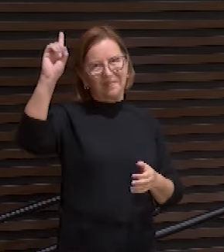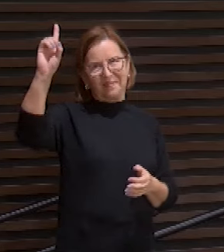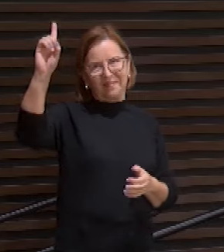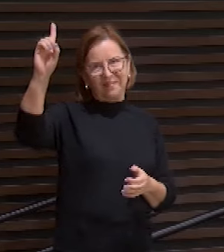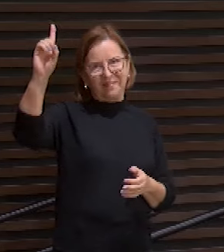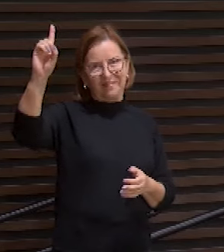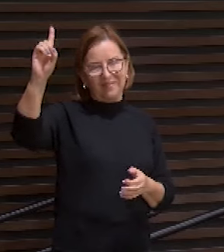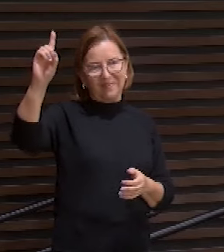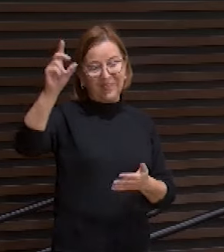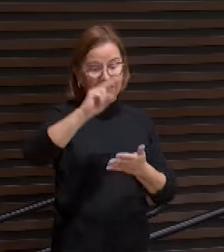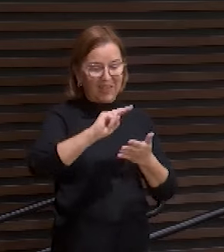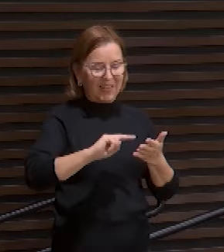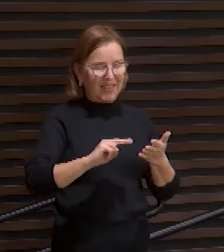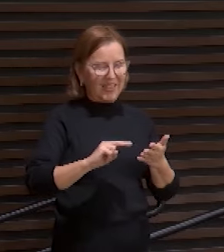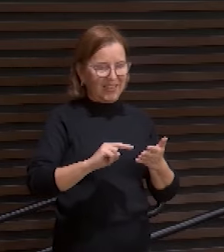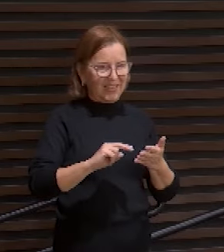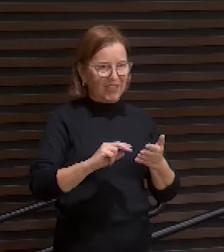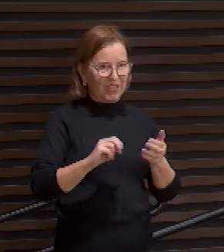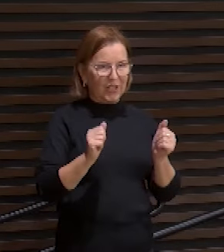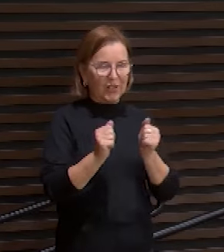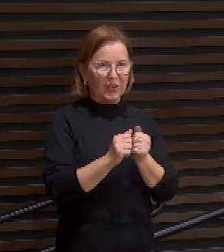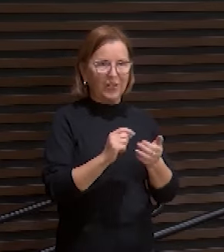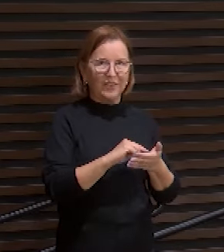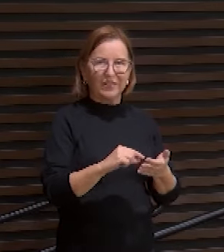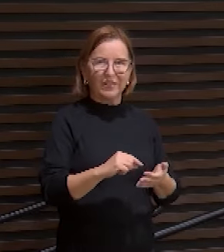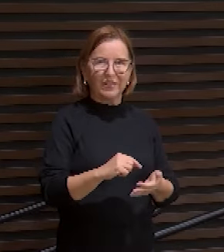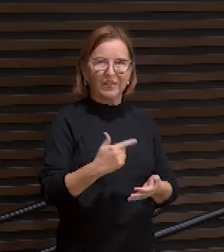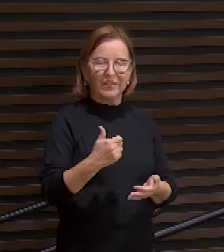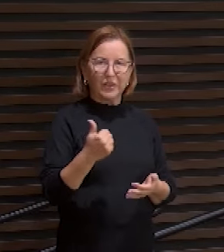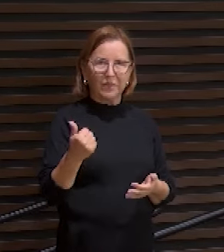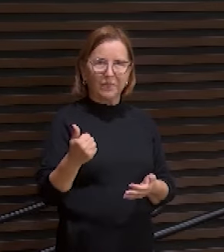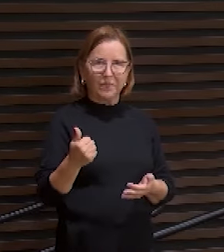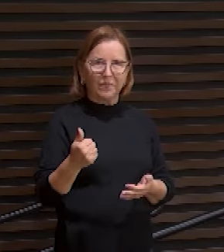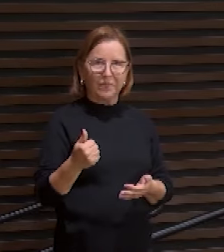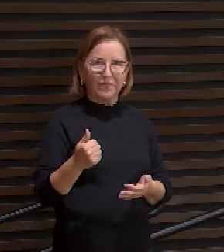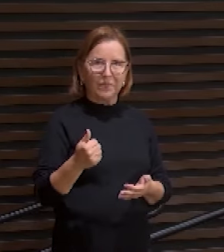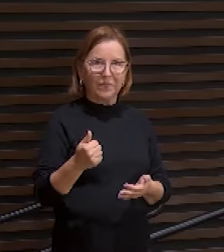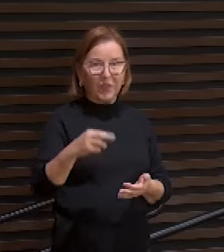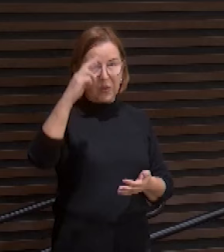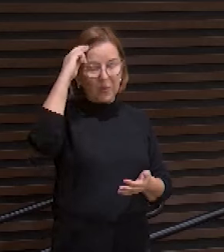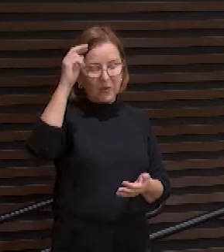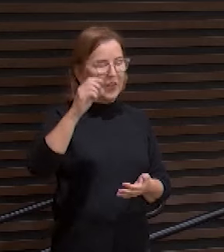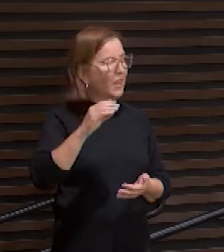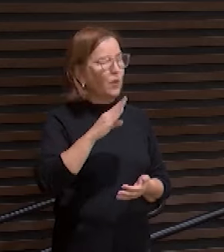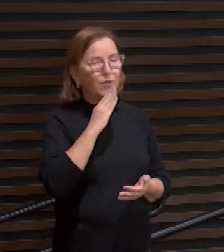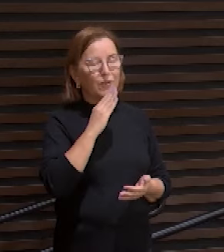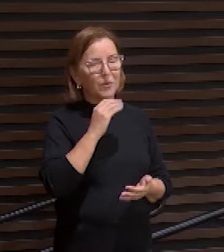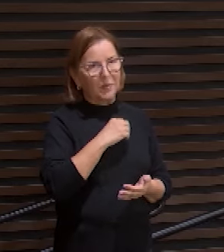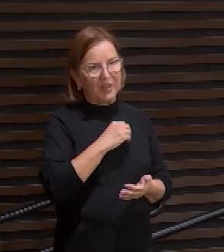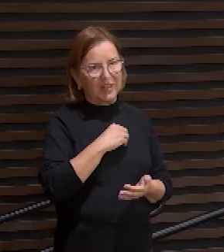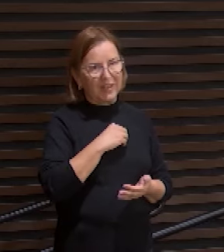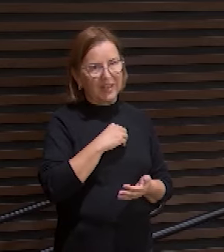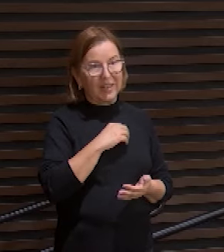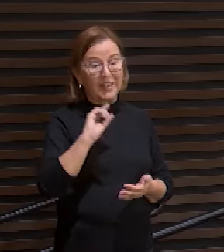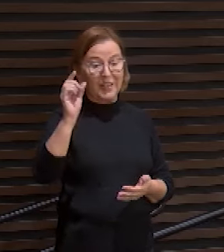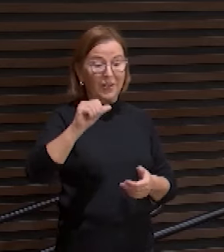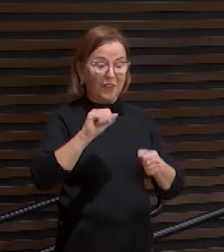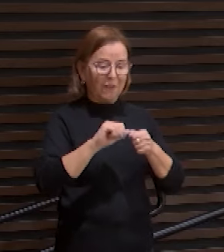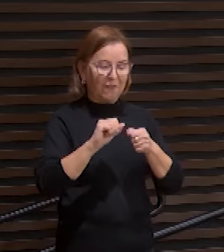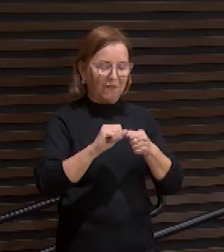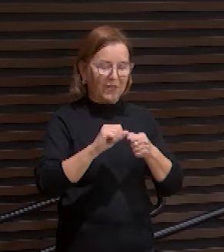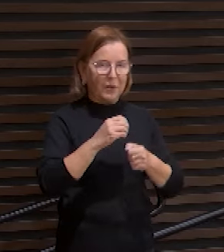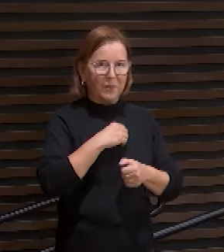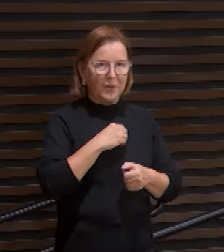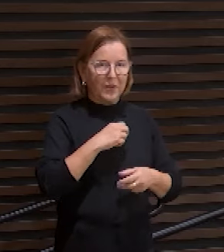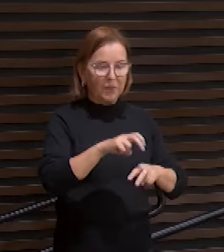vamos ler junto o 21 aquele que não conheceu o pecado ele o fez pecado por